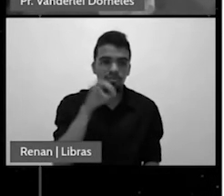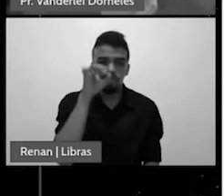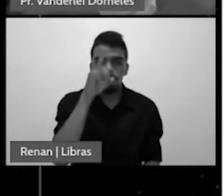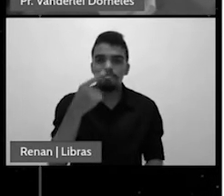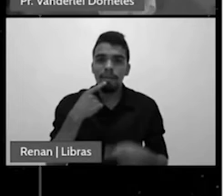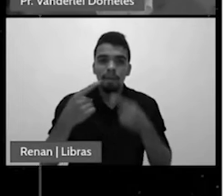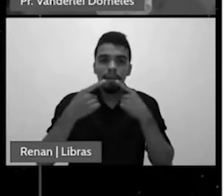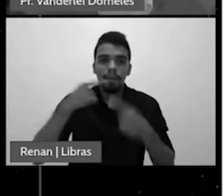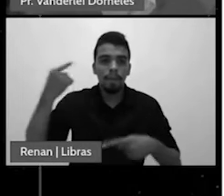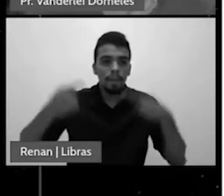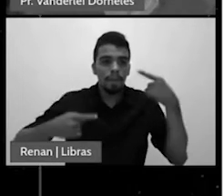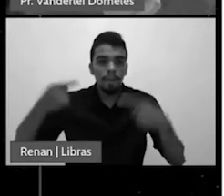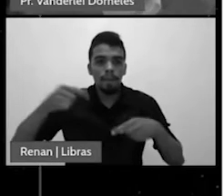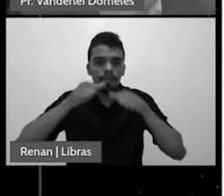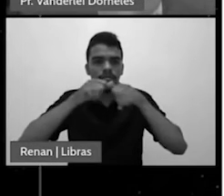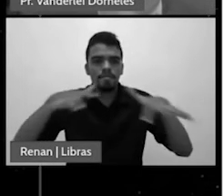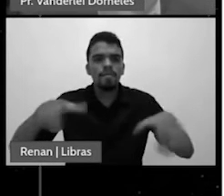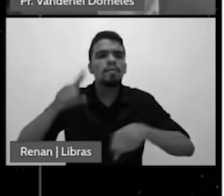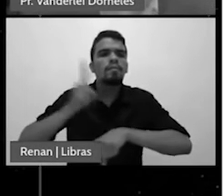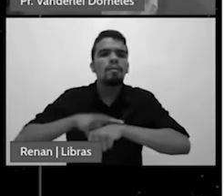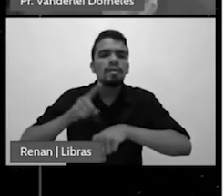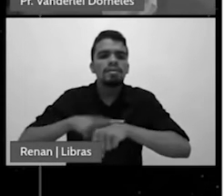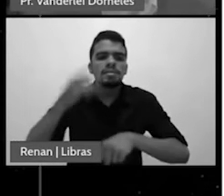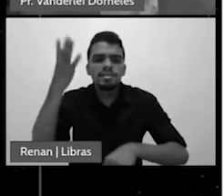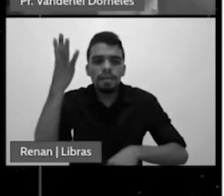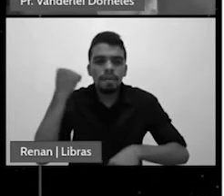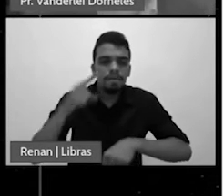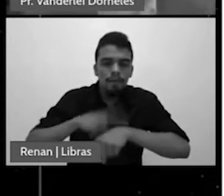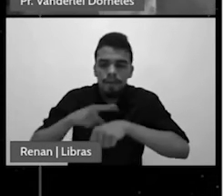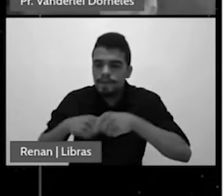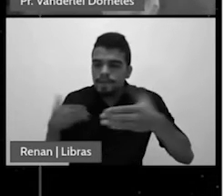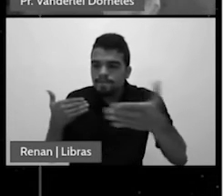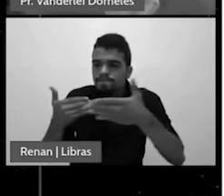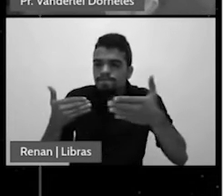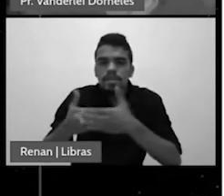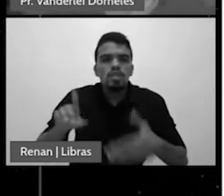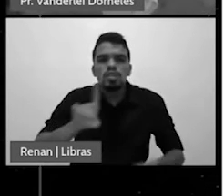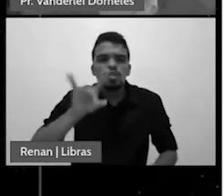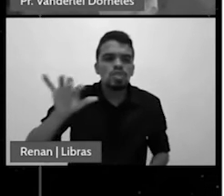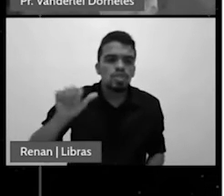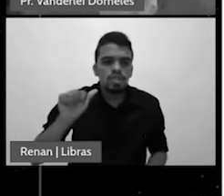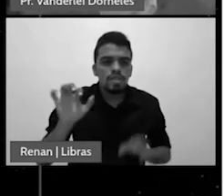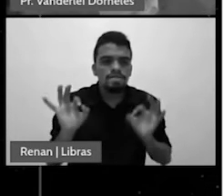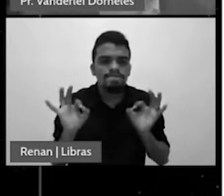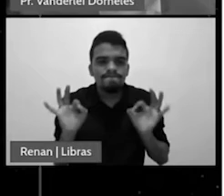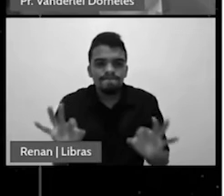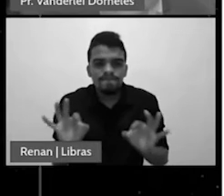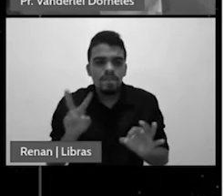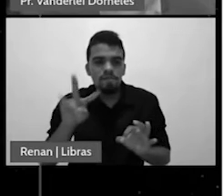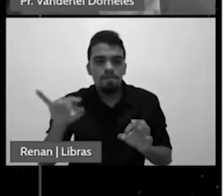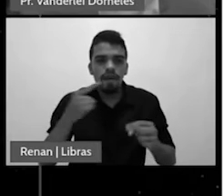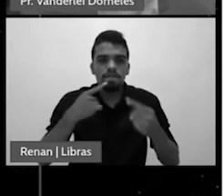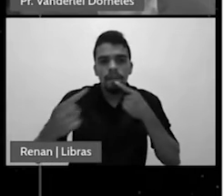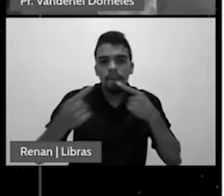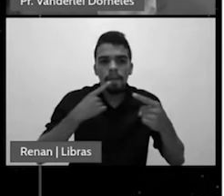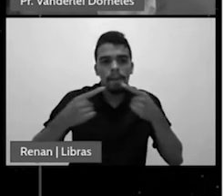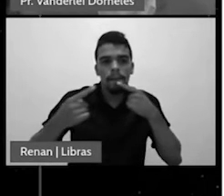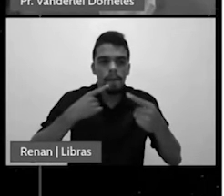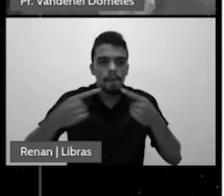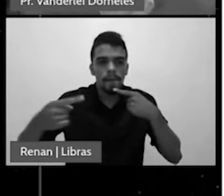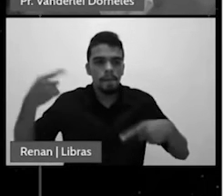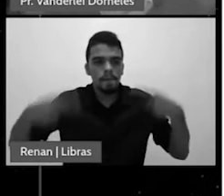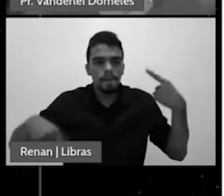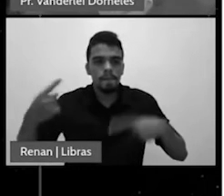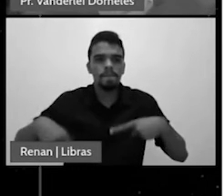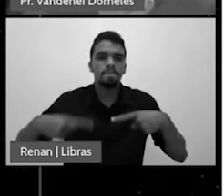é que nós poderemos saber que o momento se aproxima quando a questão do domingo estiver sendo amplamente discutida agitada